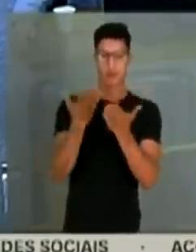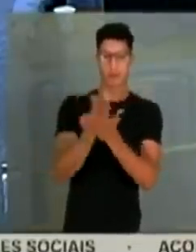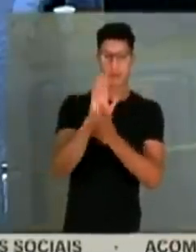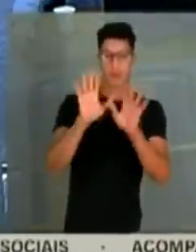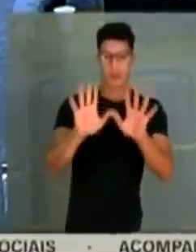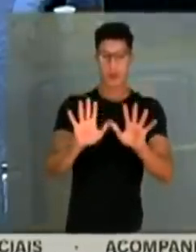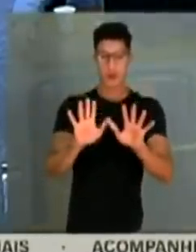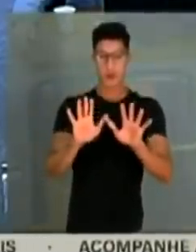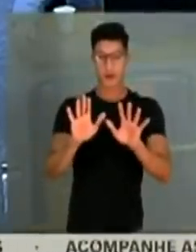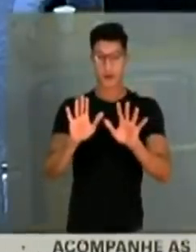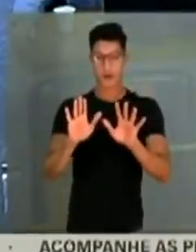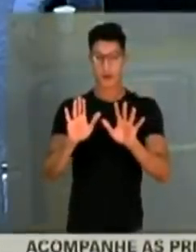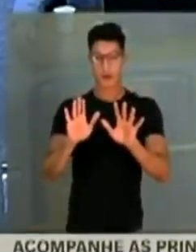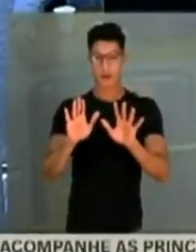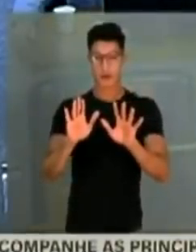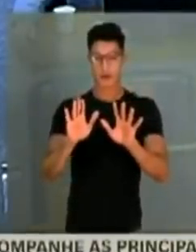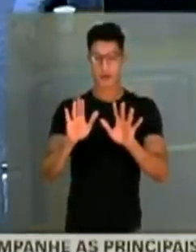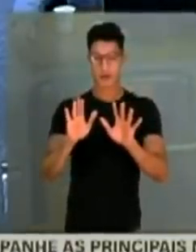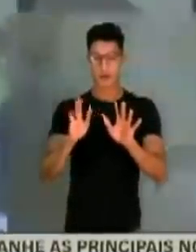permaneçam como estão.